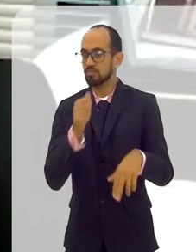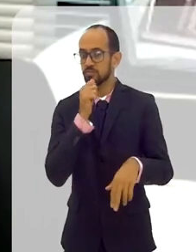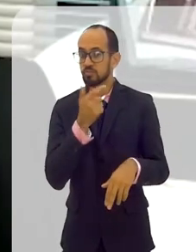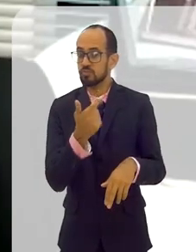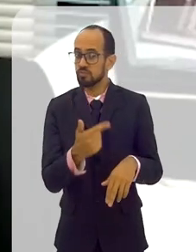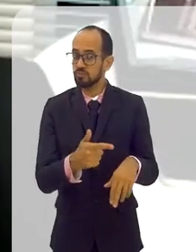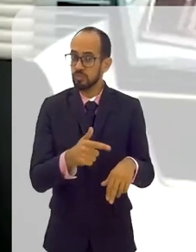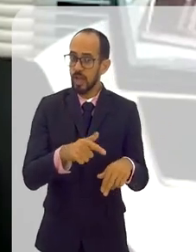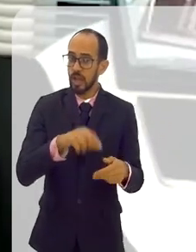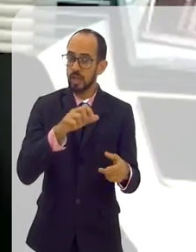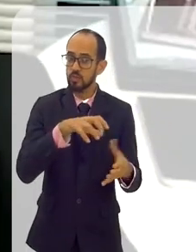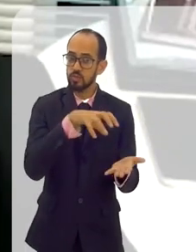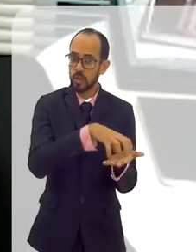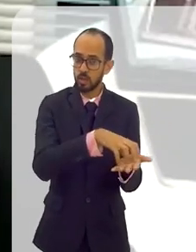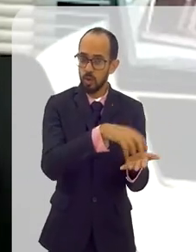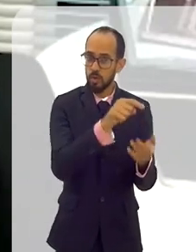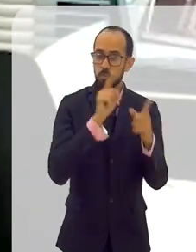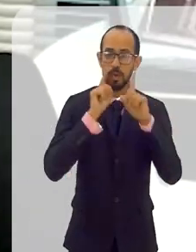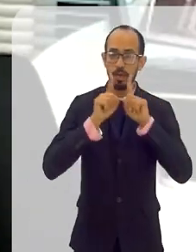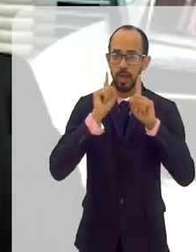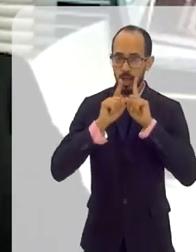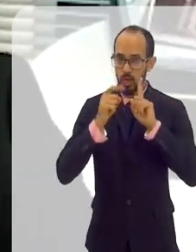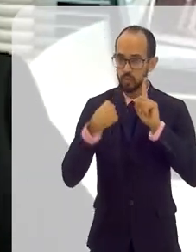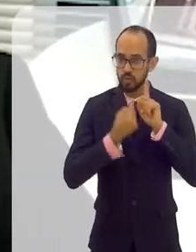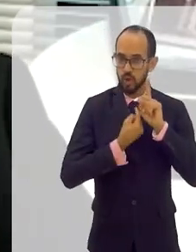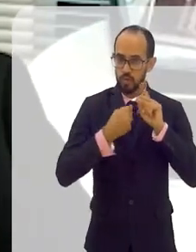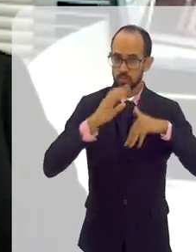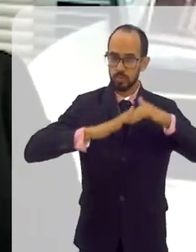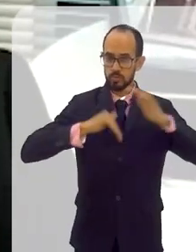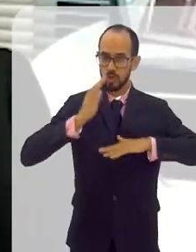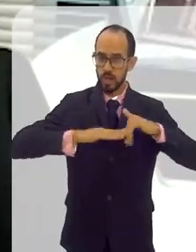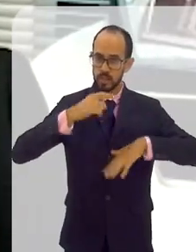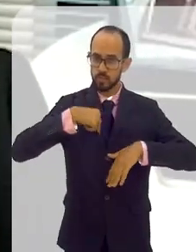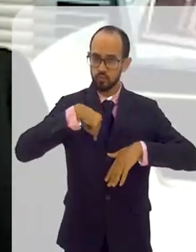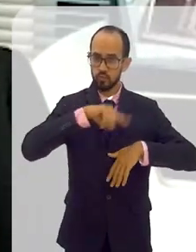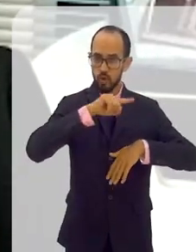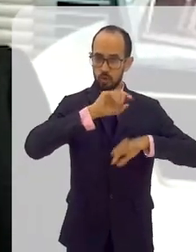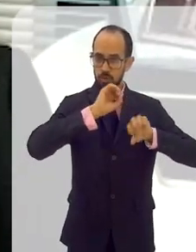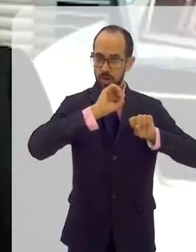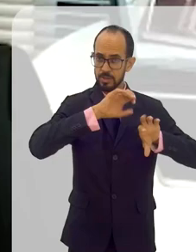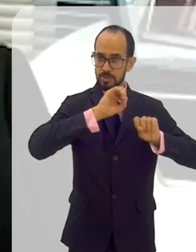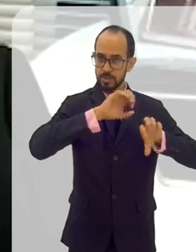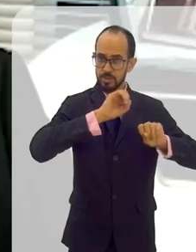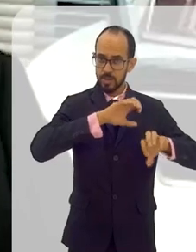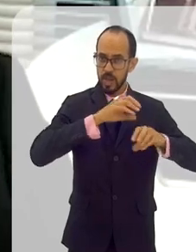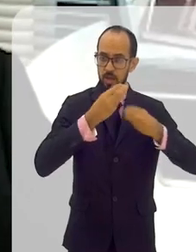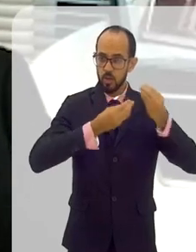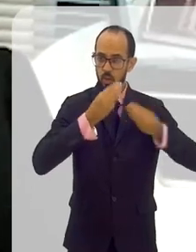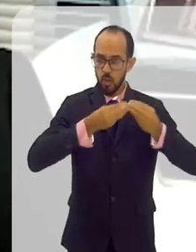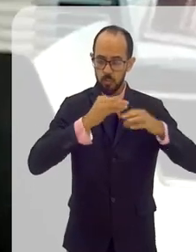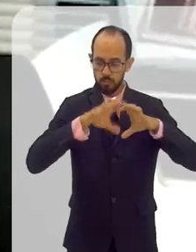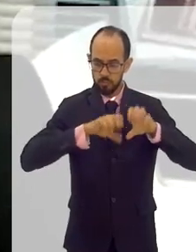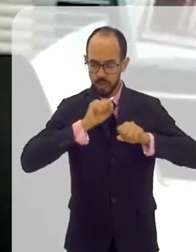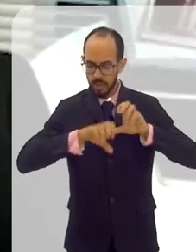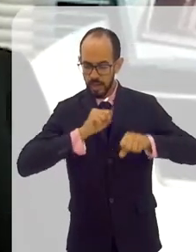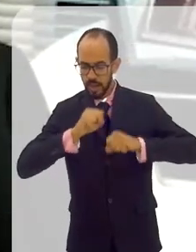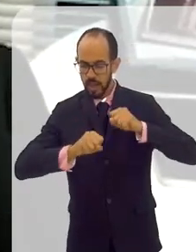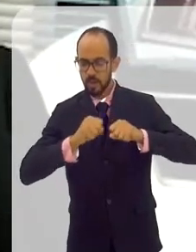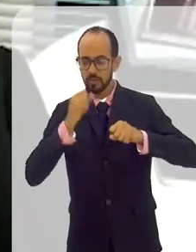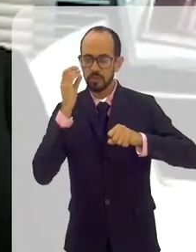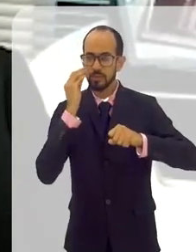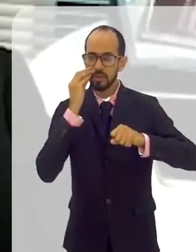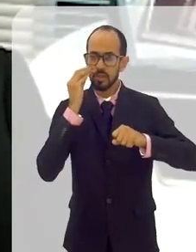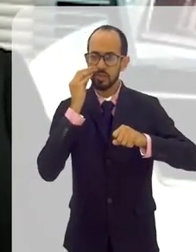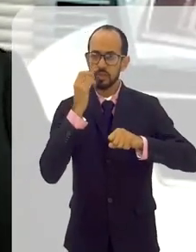campos em Maricá, nossos profissionais foram até Maricá para ensinar a coleta